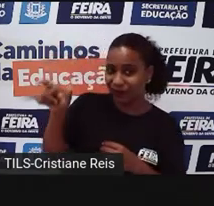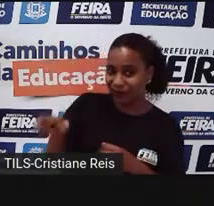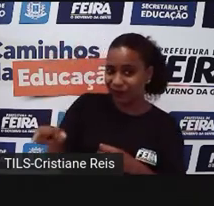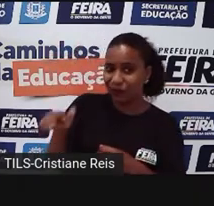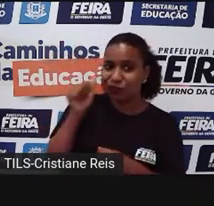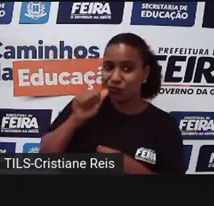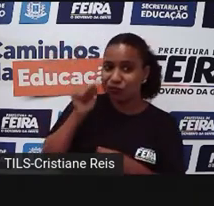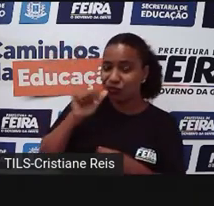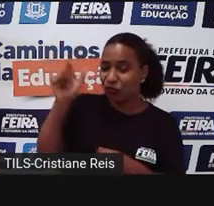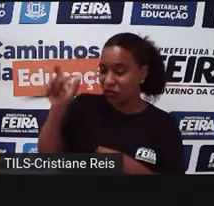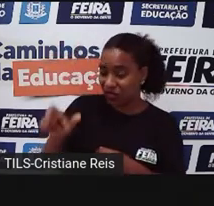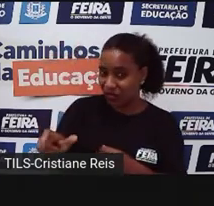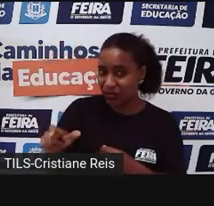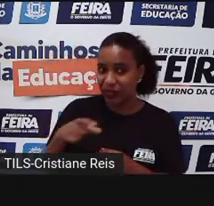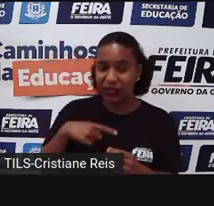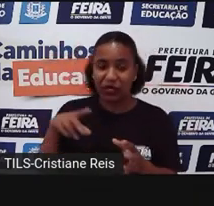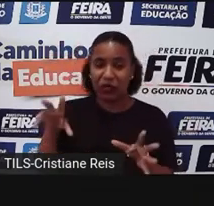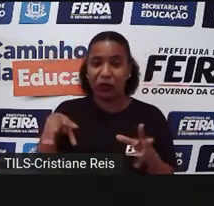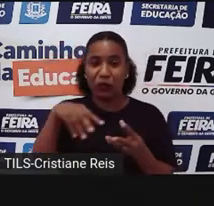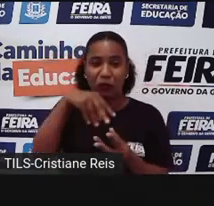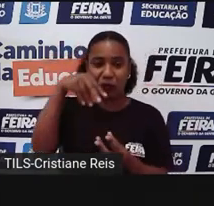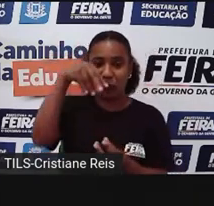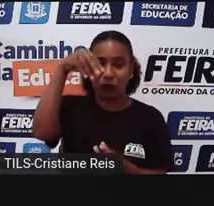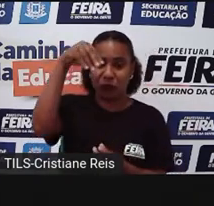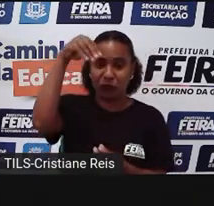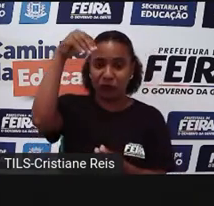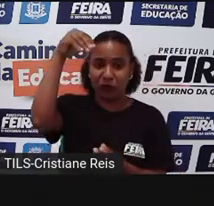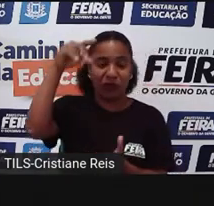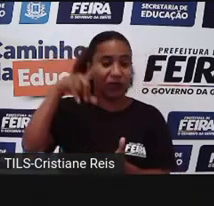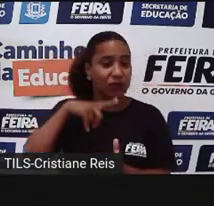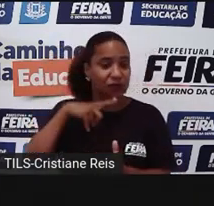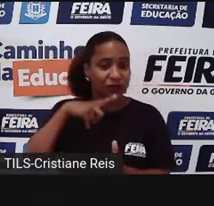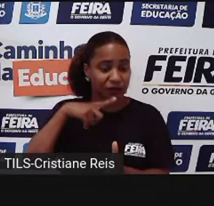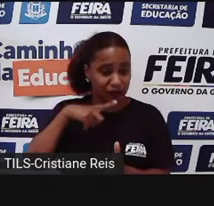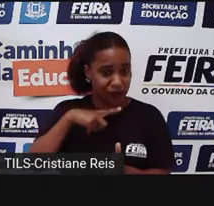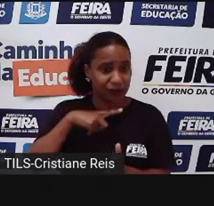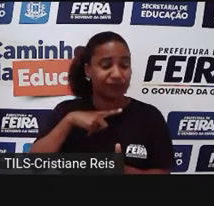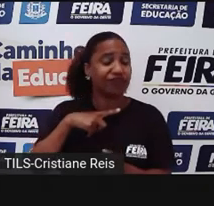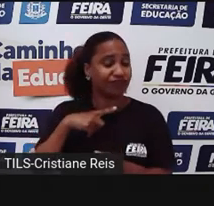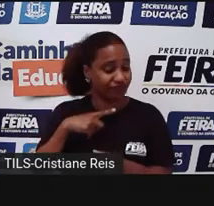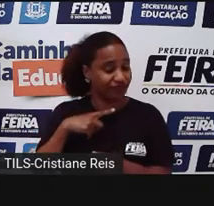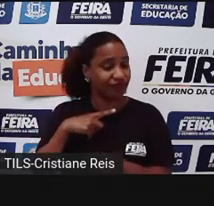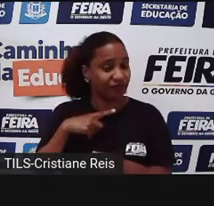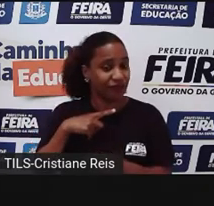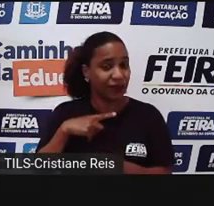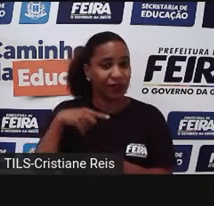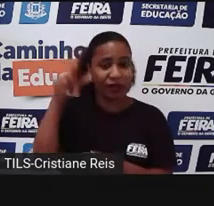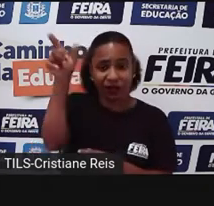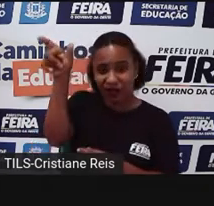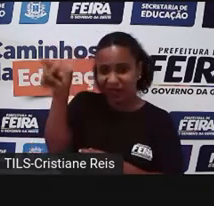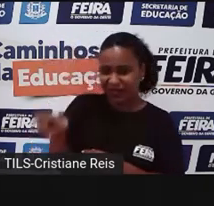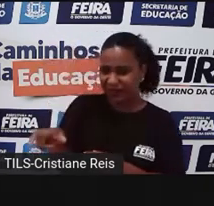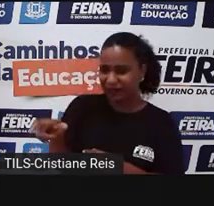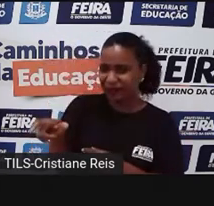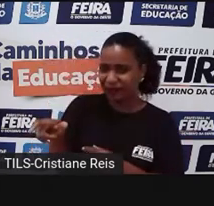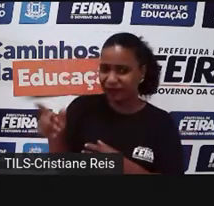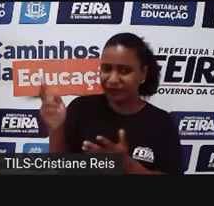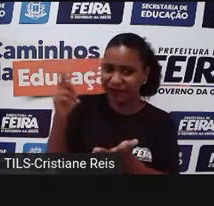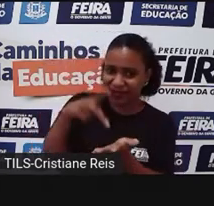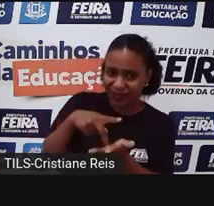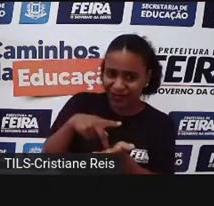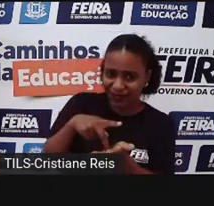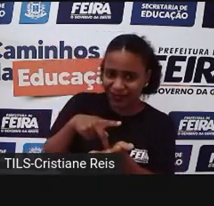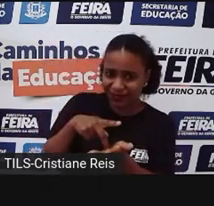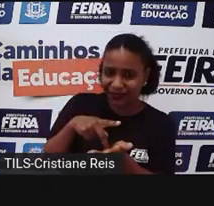ela tem poderes, né, poderes extra normais. Então, é uma figura fantástica. Talvez ela tenha